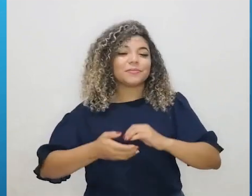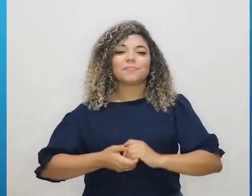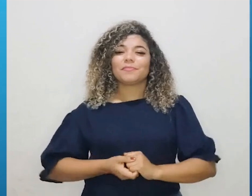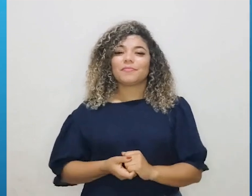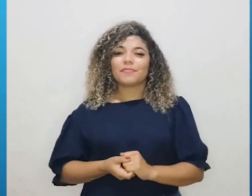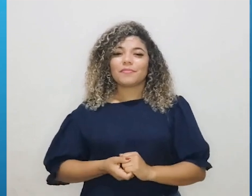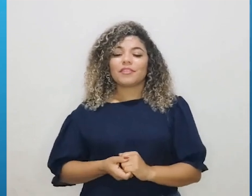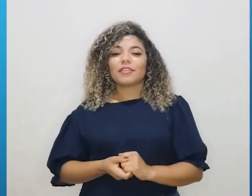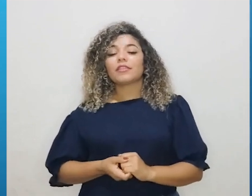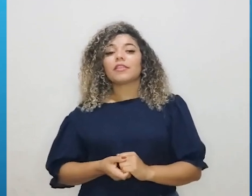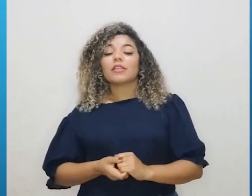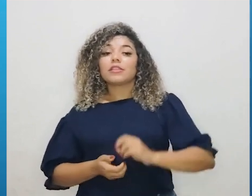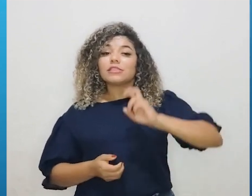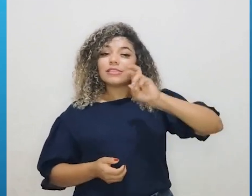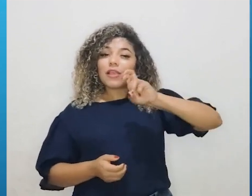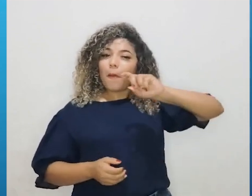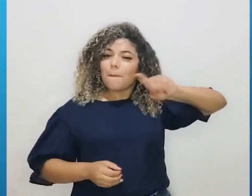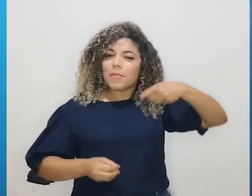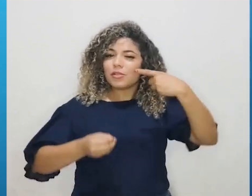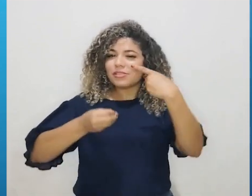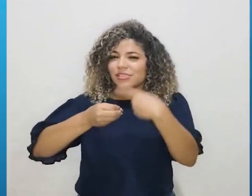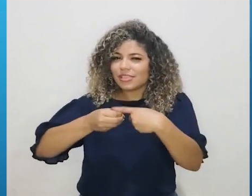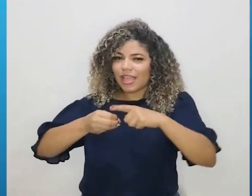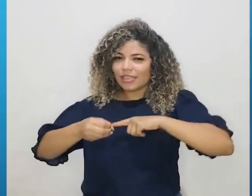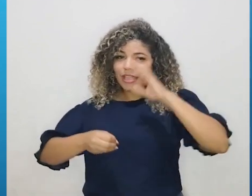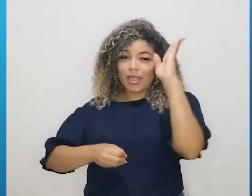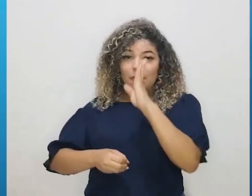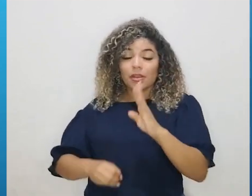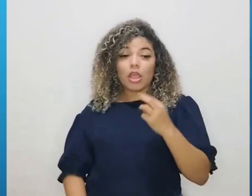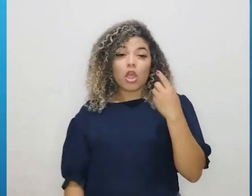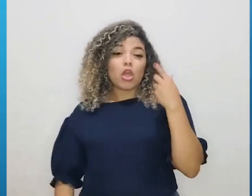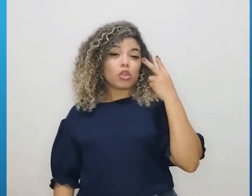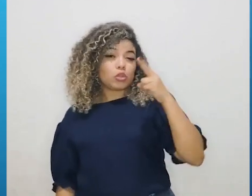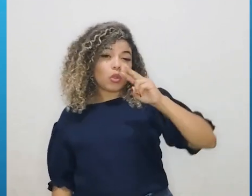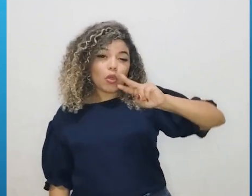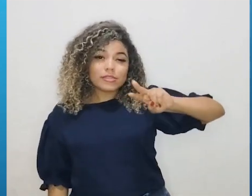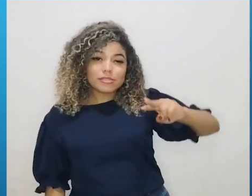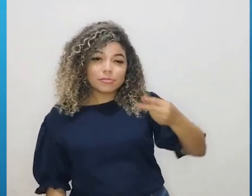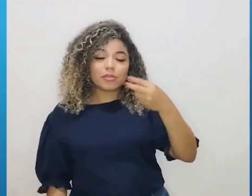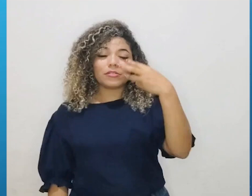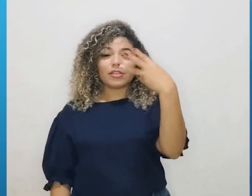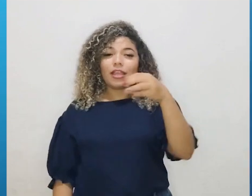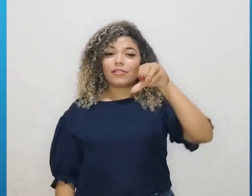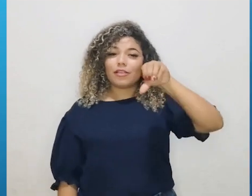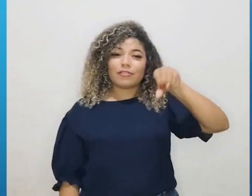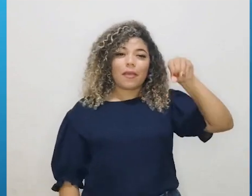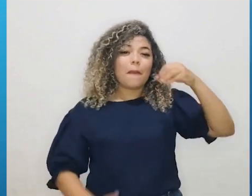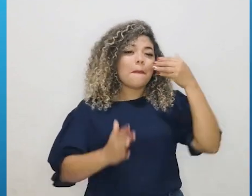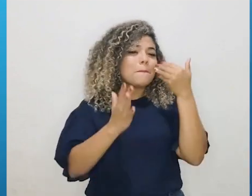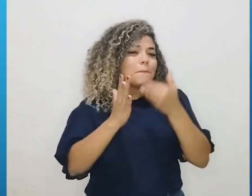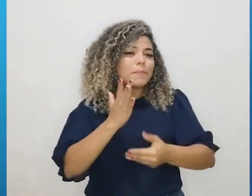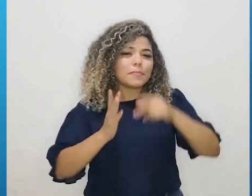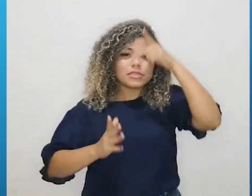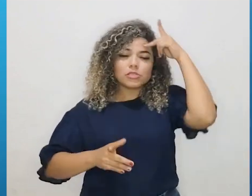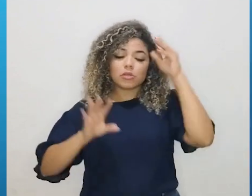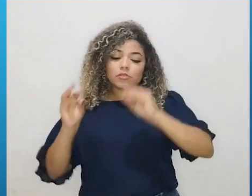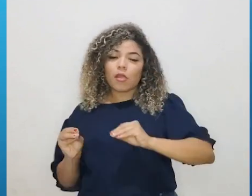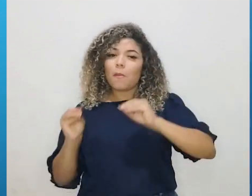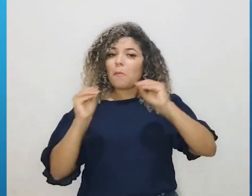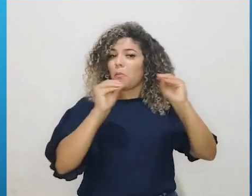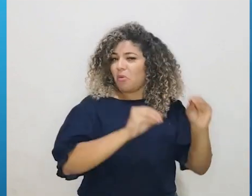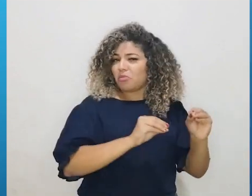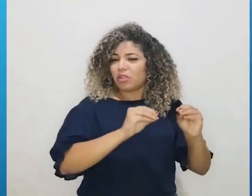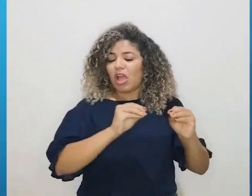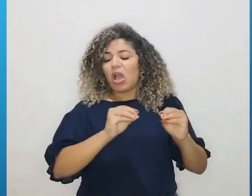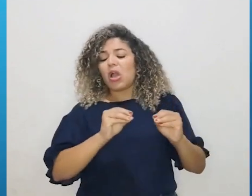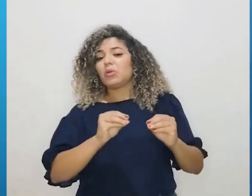5.570 municípios do Brasil, 2.399 perderam habitantes entre 2010 e